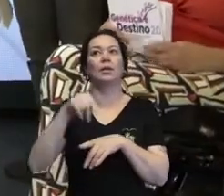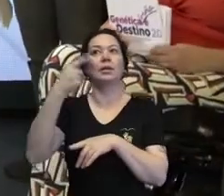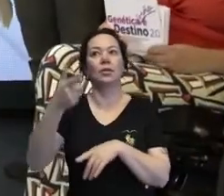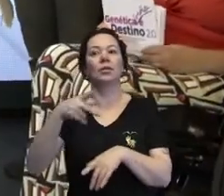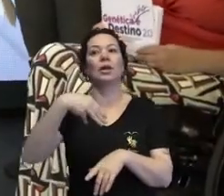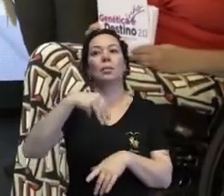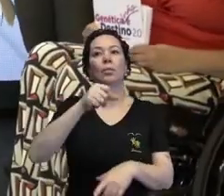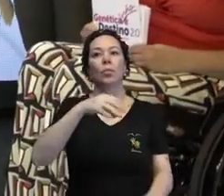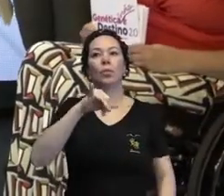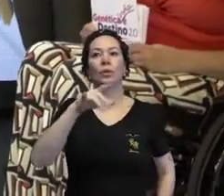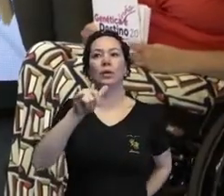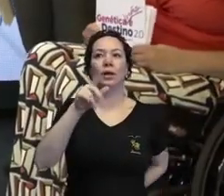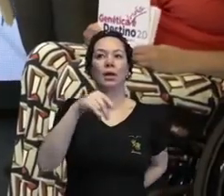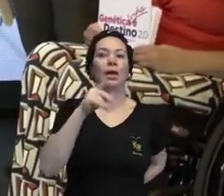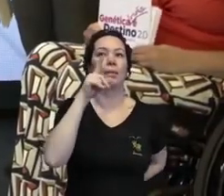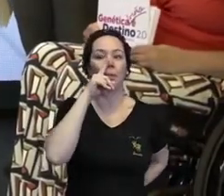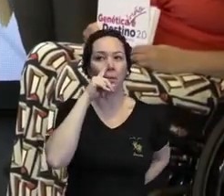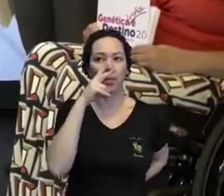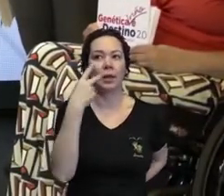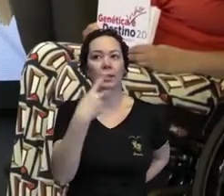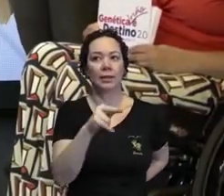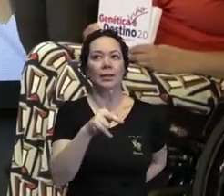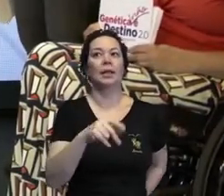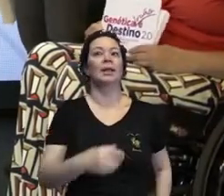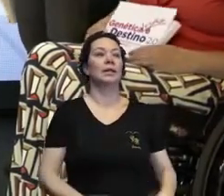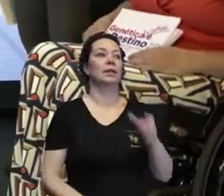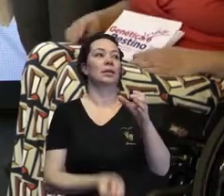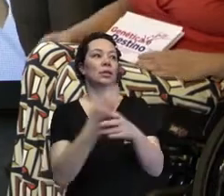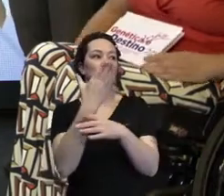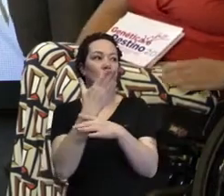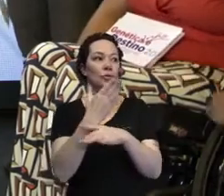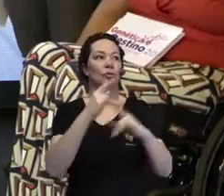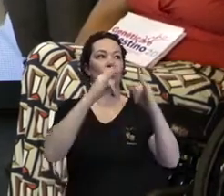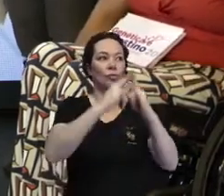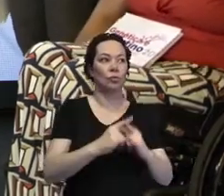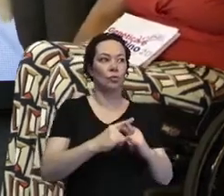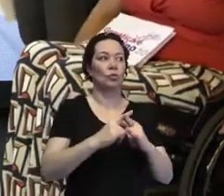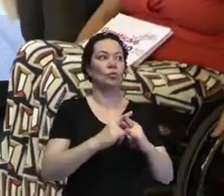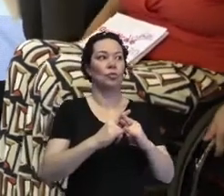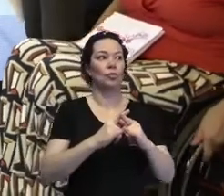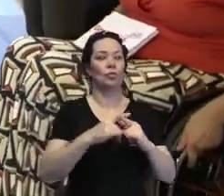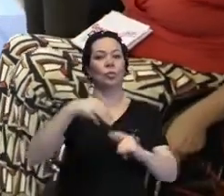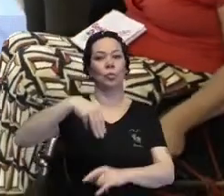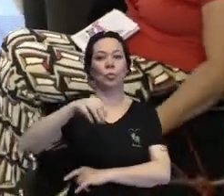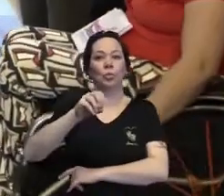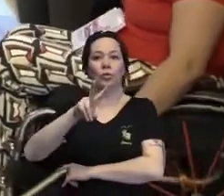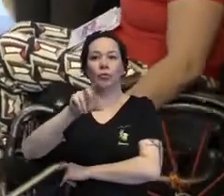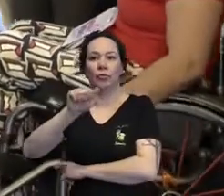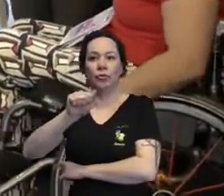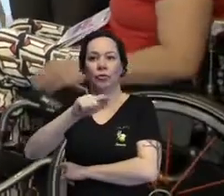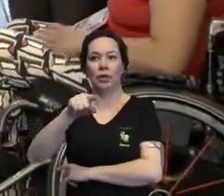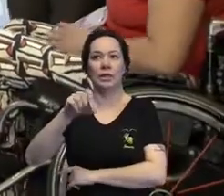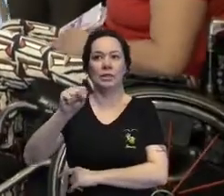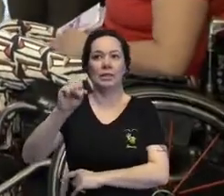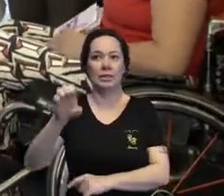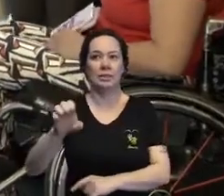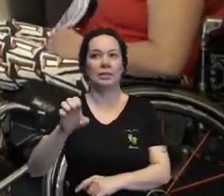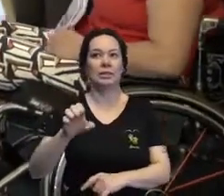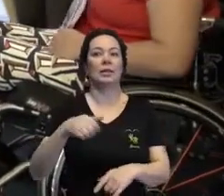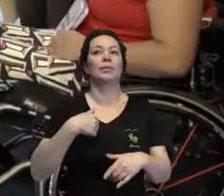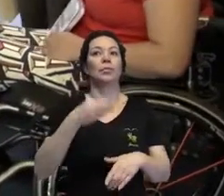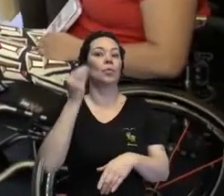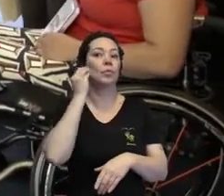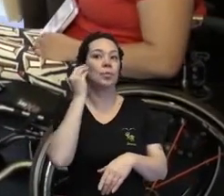ativista, mãe maravilhosa, que fundou uma das fundadoras do Mova-se. Vou dar um super beijo para elas que estão aí nos acompanhando, nos